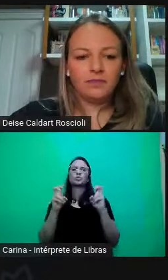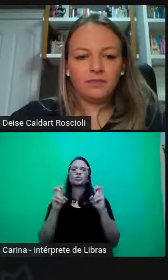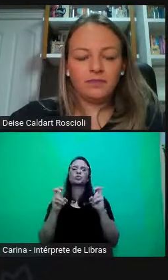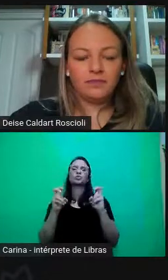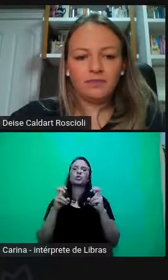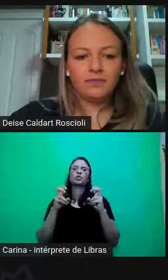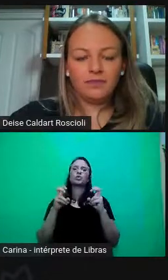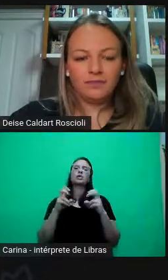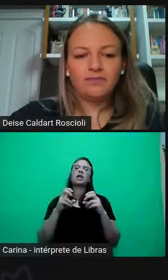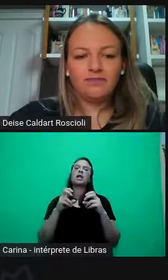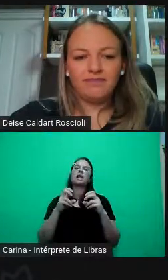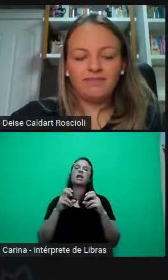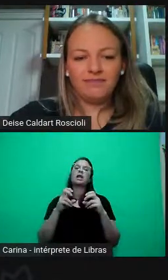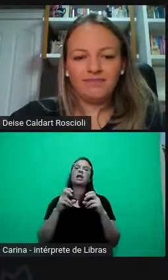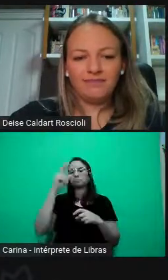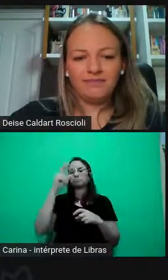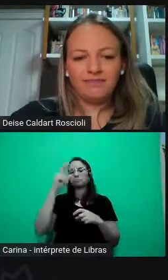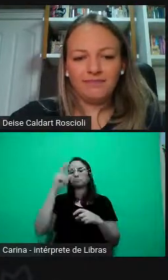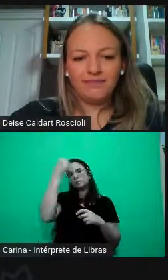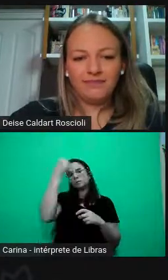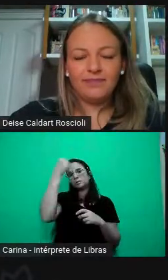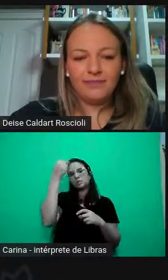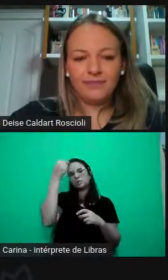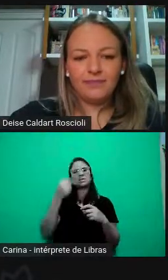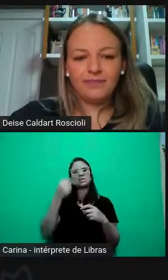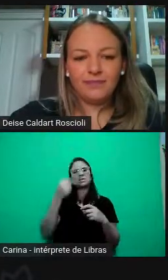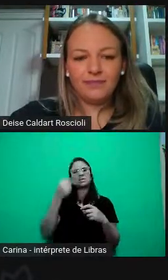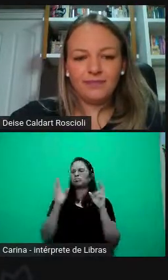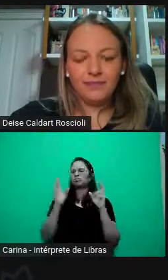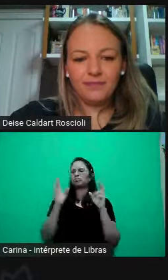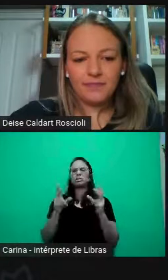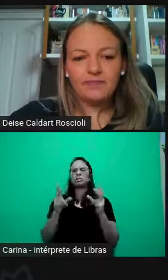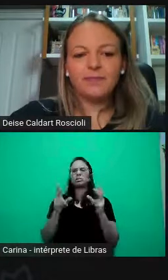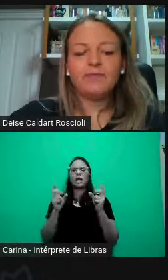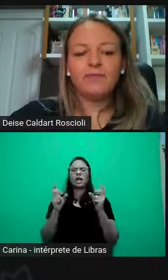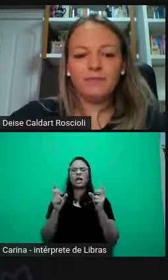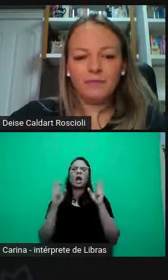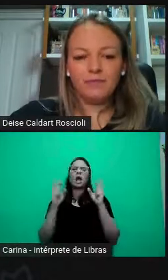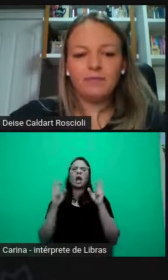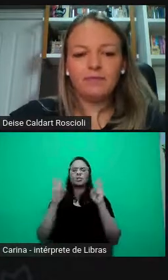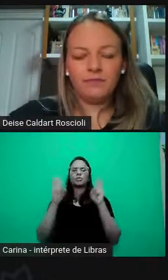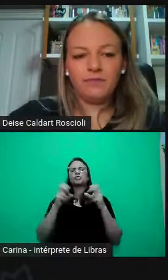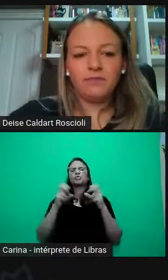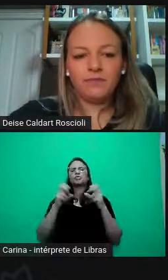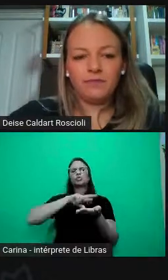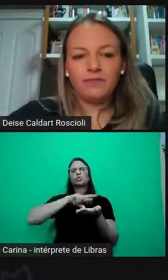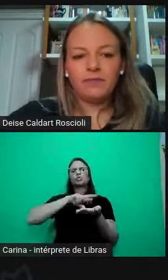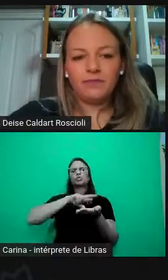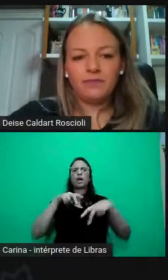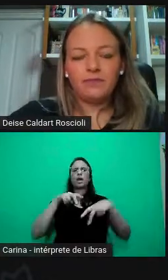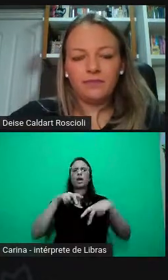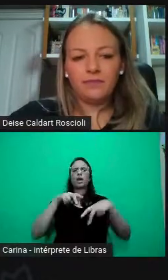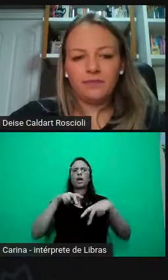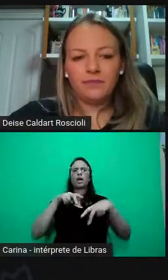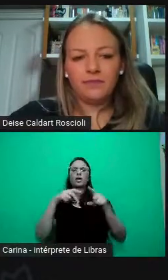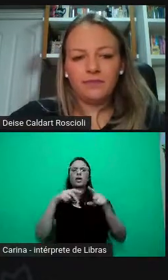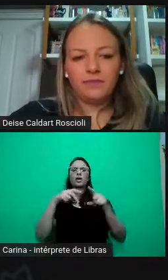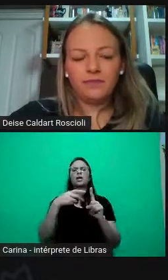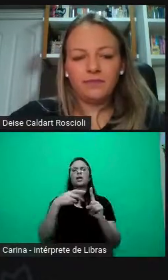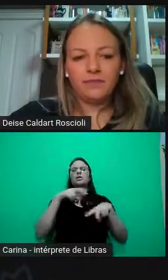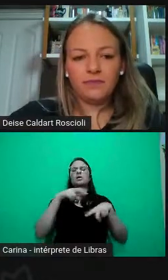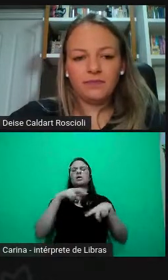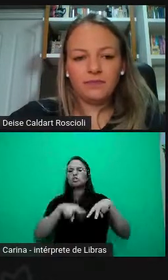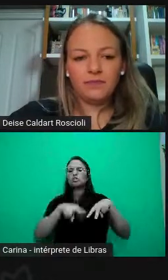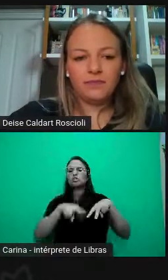diversidade, como falei, então, discussões específicas sobre gênero e trabalho, gênero e sexualidade de trabalho, discussões específicas sobre